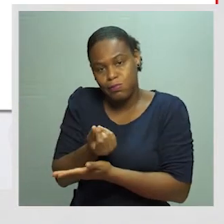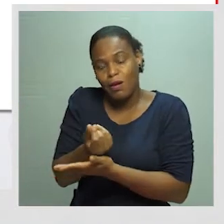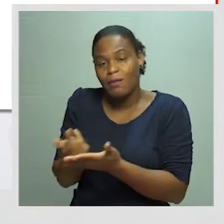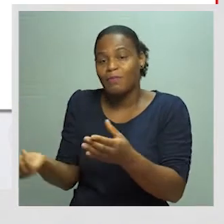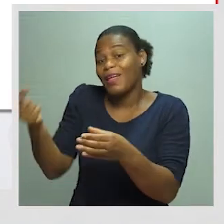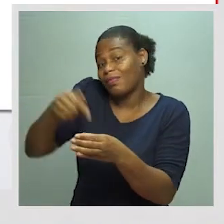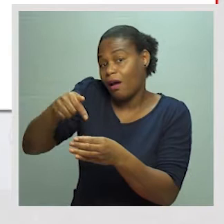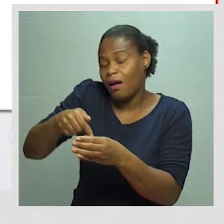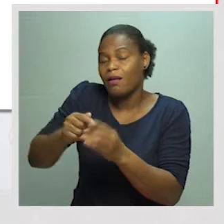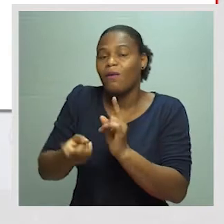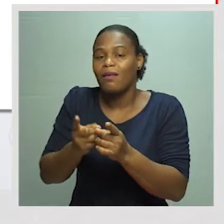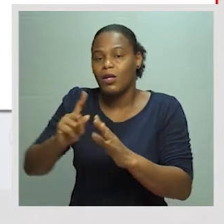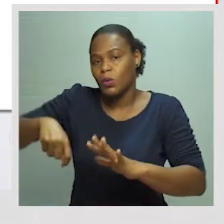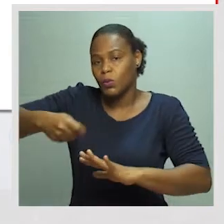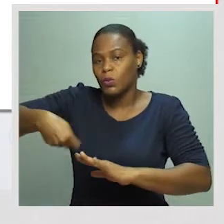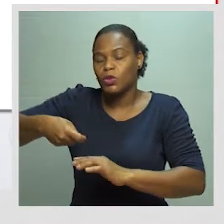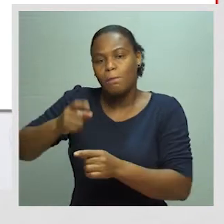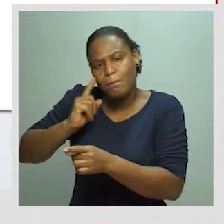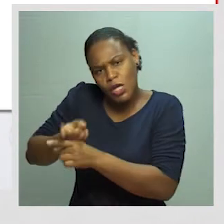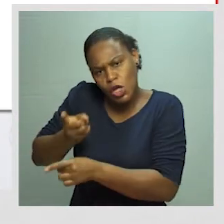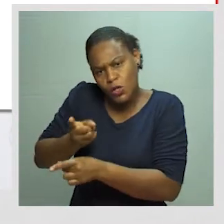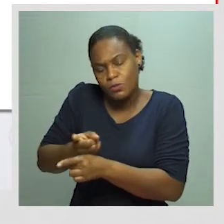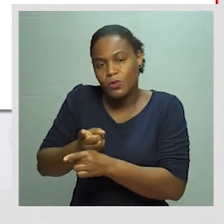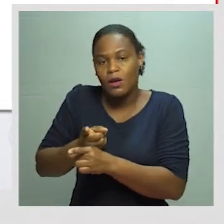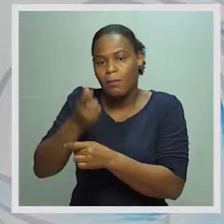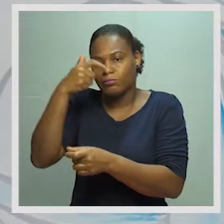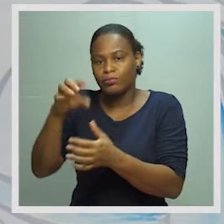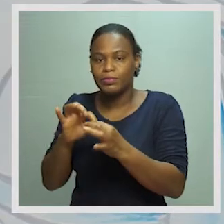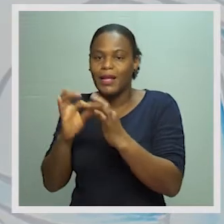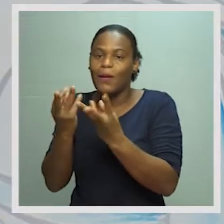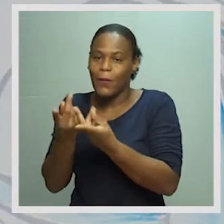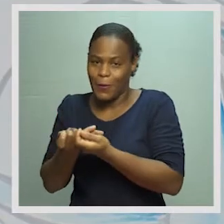de entrada, que são os recursos do mesmo agente econômico.